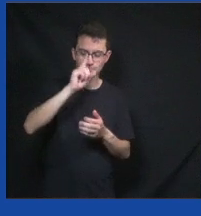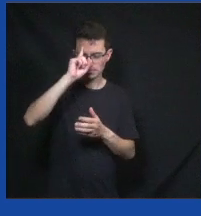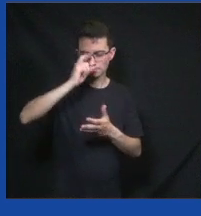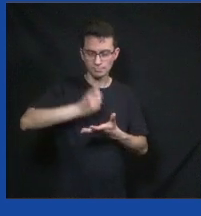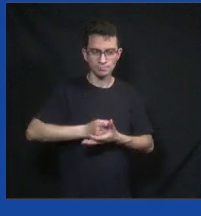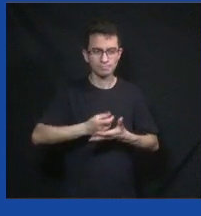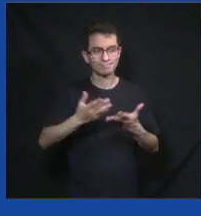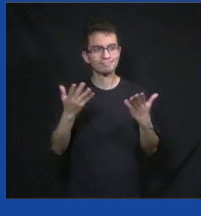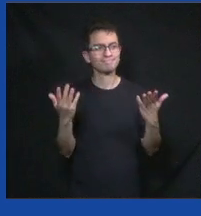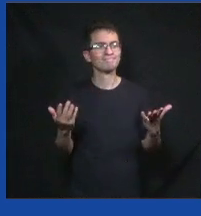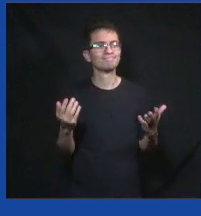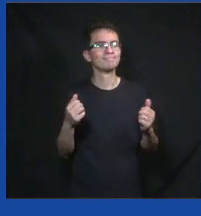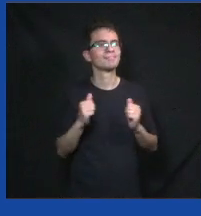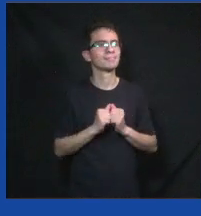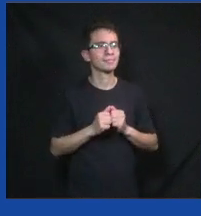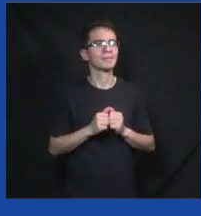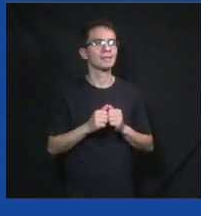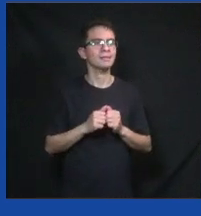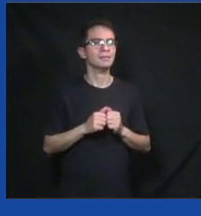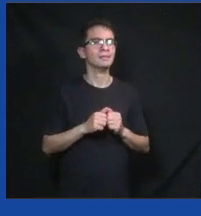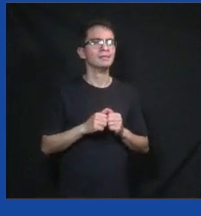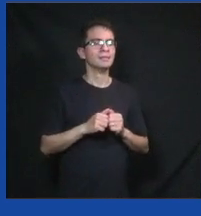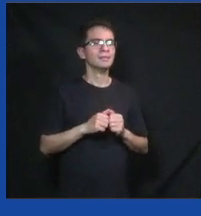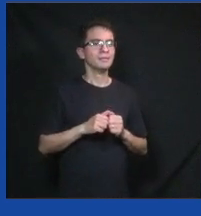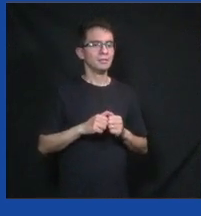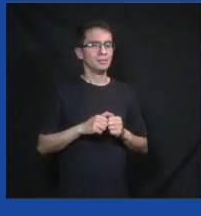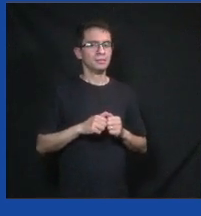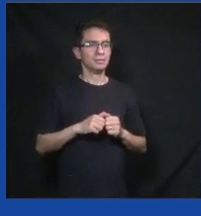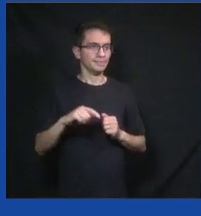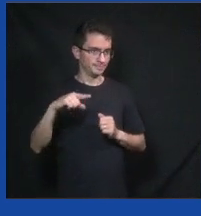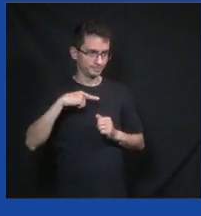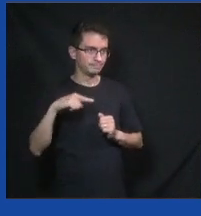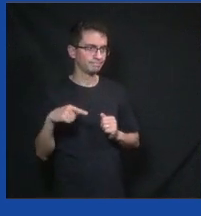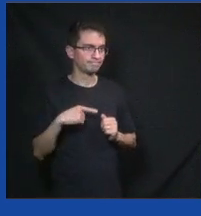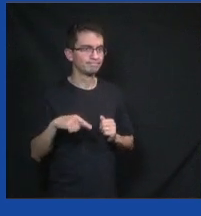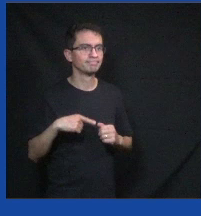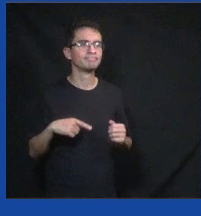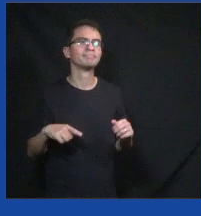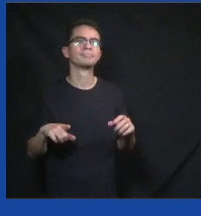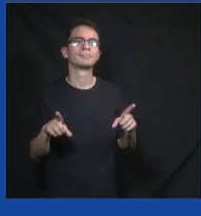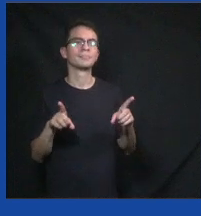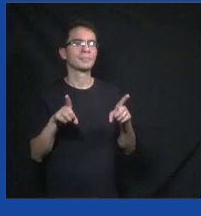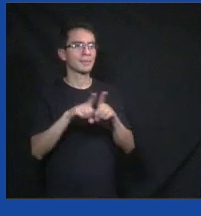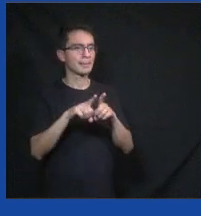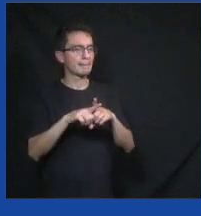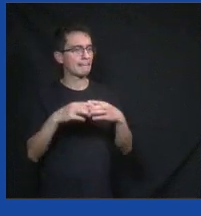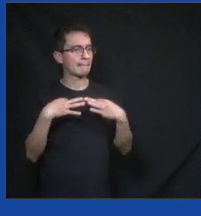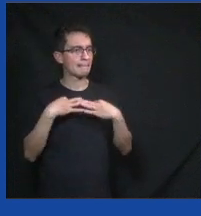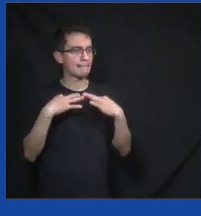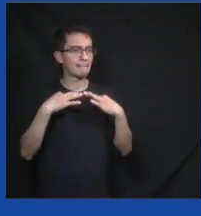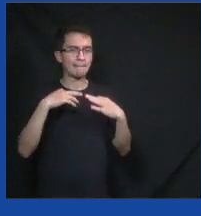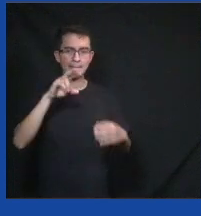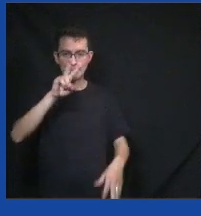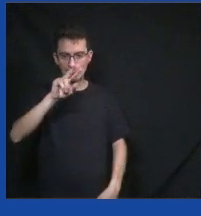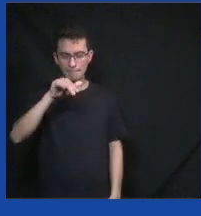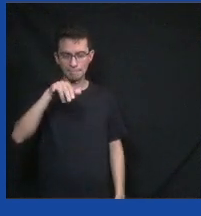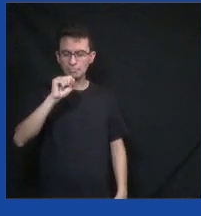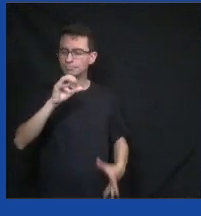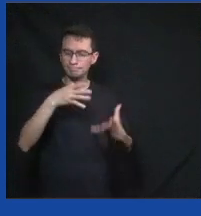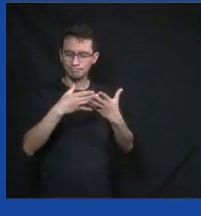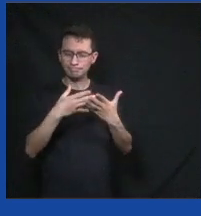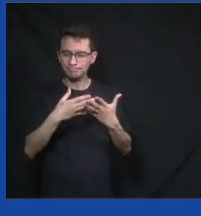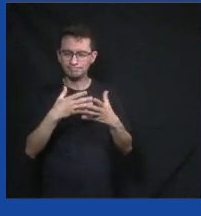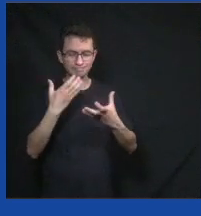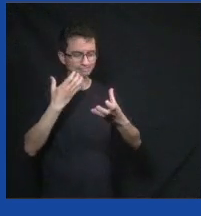enfim, qual o nome daquela ali? Biquíni Cavadão e camisa de Vênus e ganhou o CPM 22. E com a análise dos dados, a prefeitura